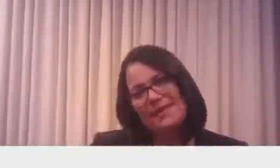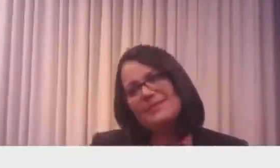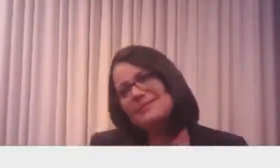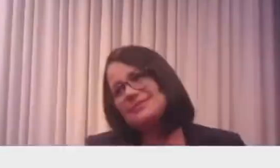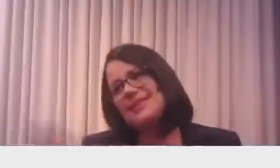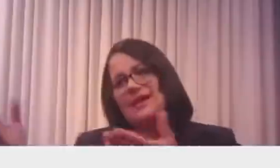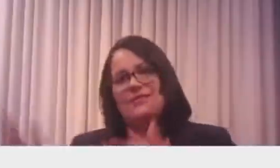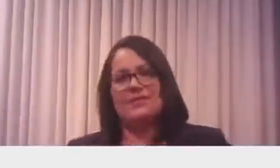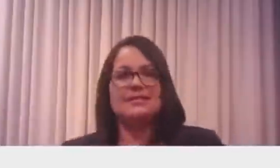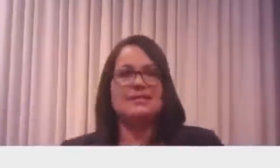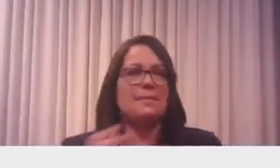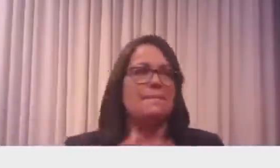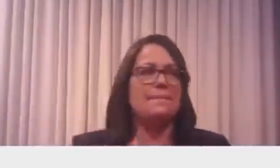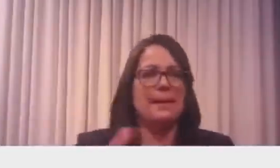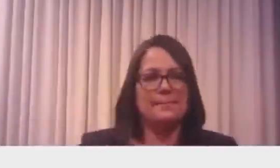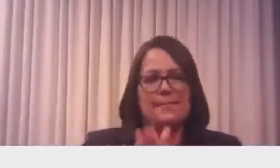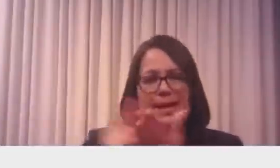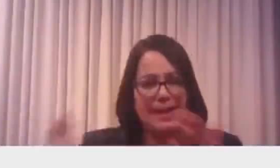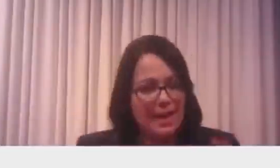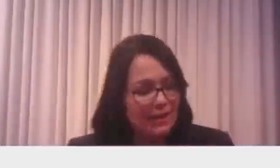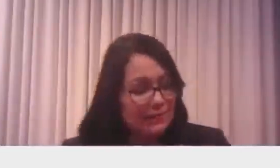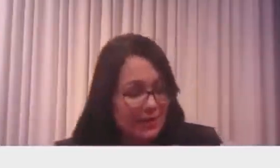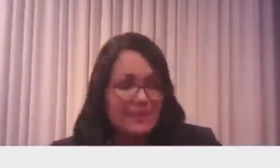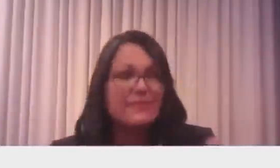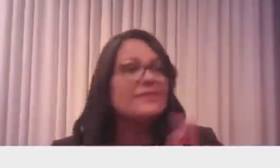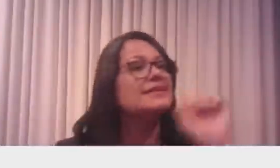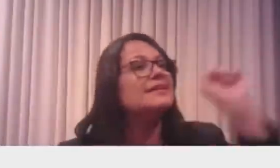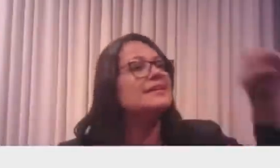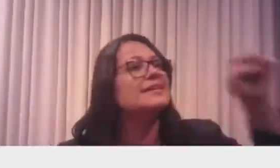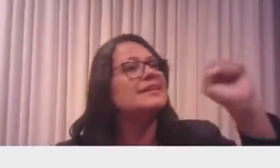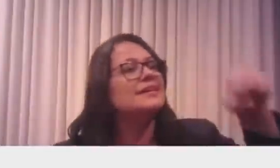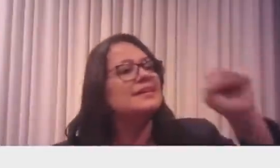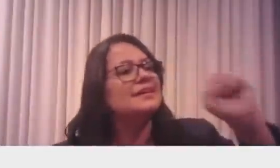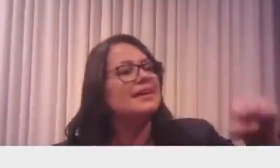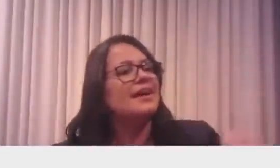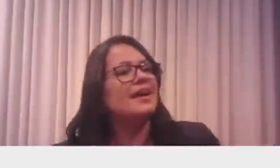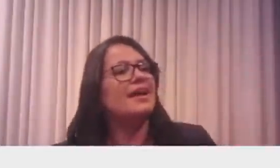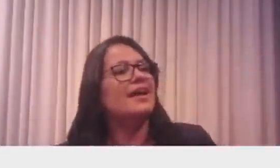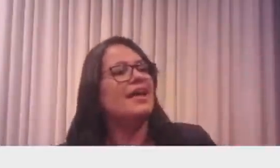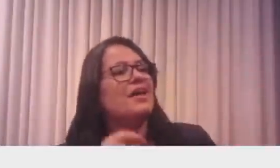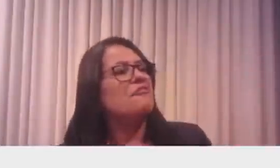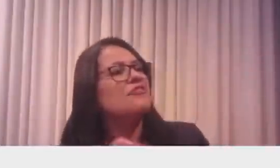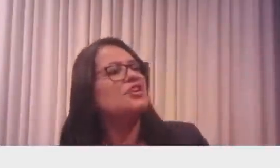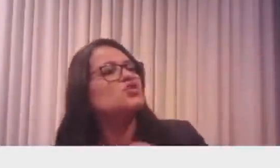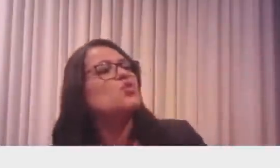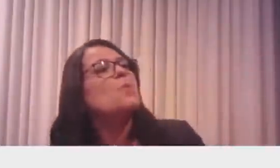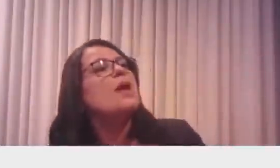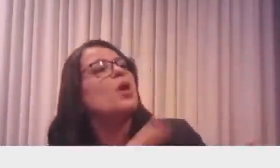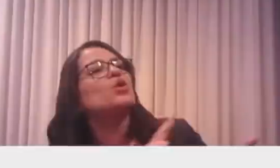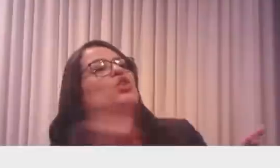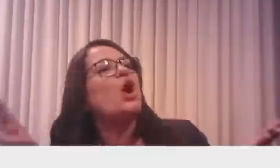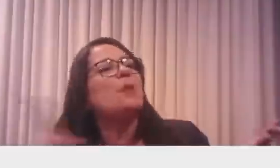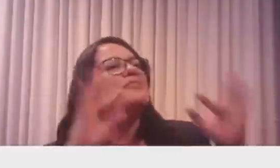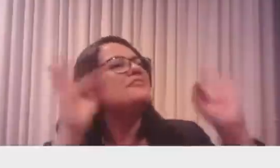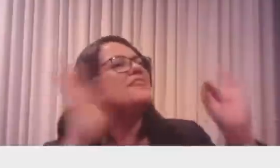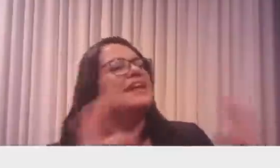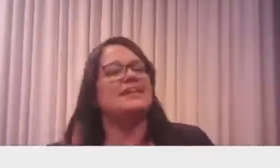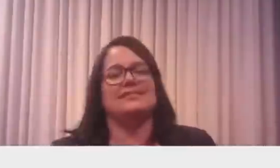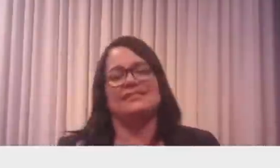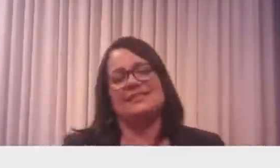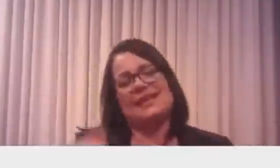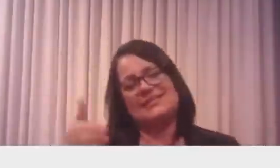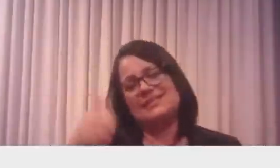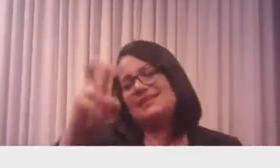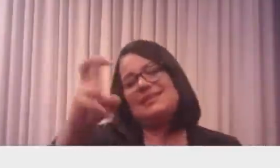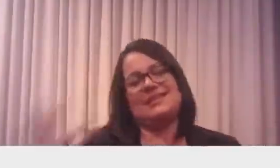tinha a minha palavra cruzada publicada, eu batia na porta do pessoal e, olha aqui, na página tal, tem o meu nome aí, eu ficava todo feliz com 15 anos de idade,